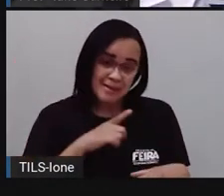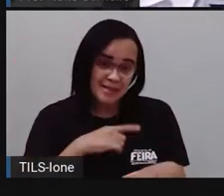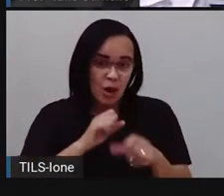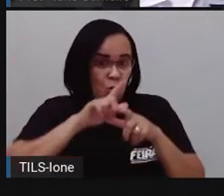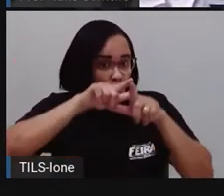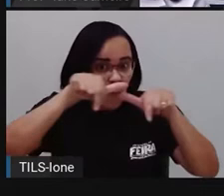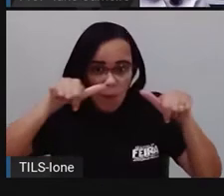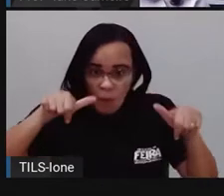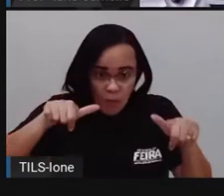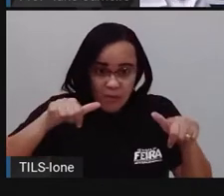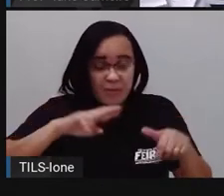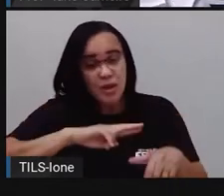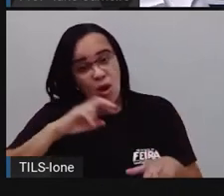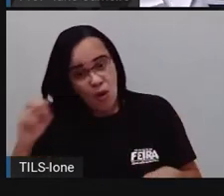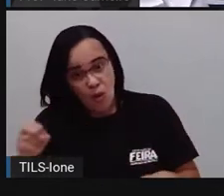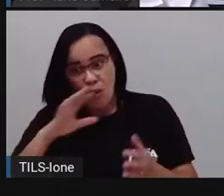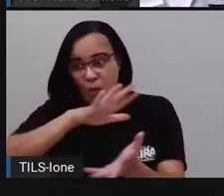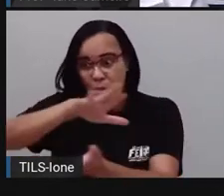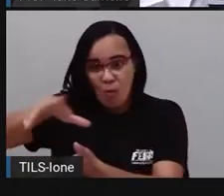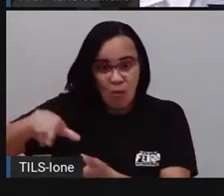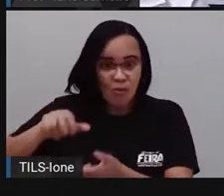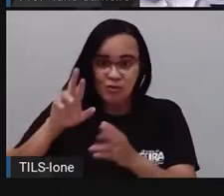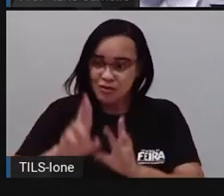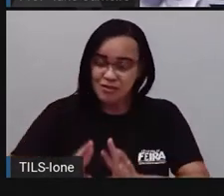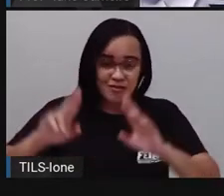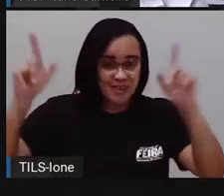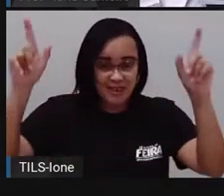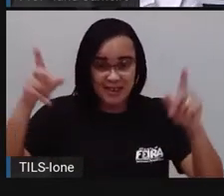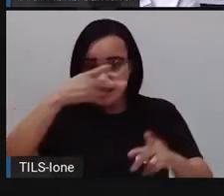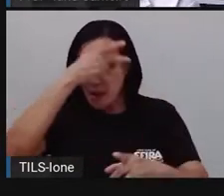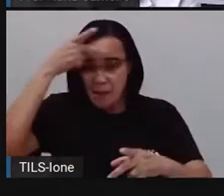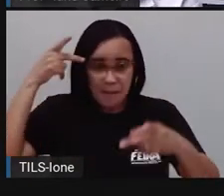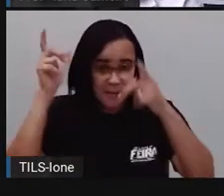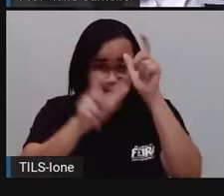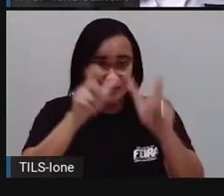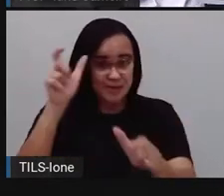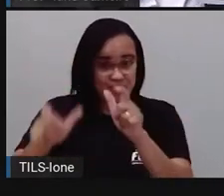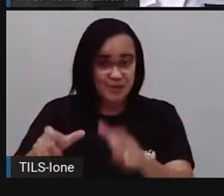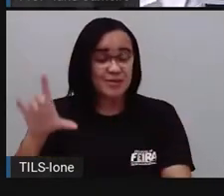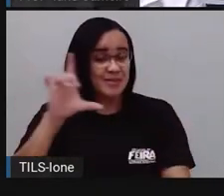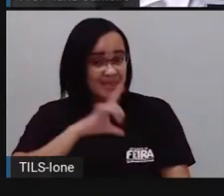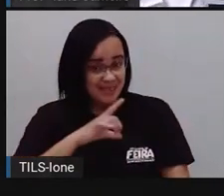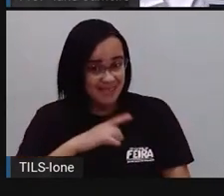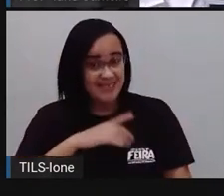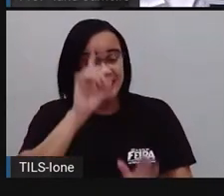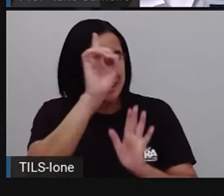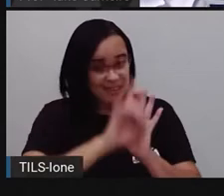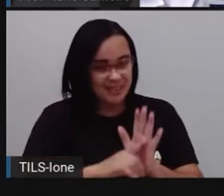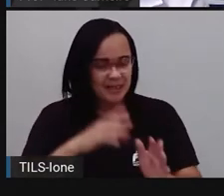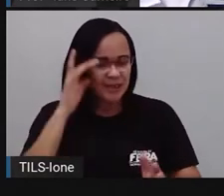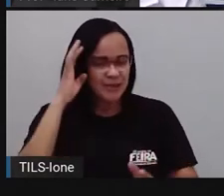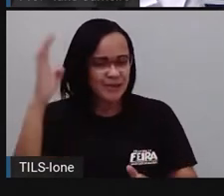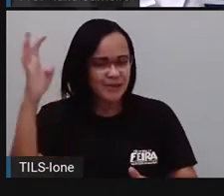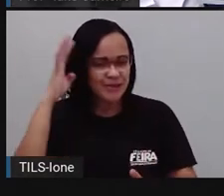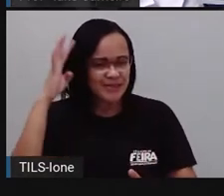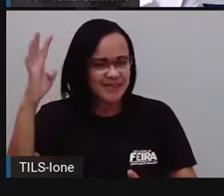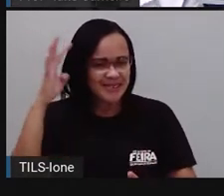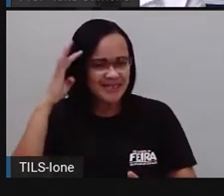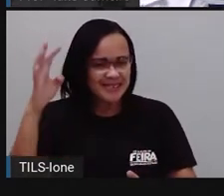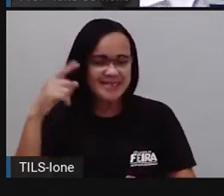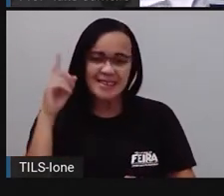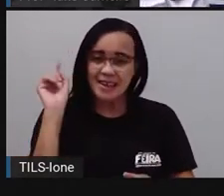mundo. Todo mundo tem direito de viver e sonhar. Você não é igual a mim.